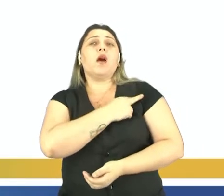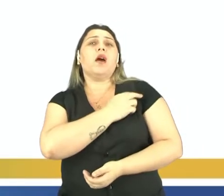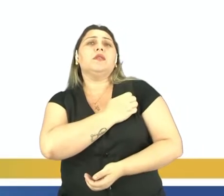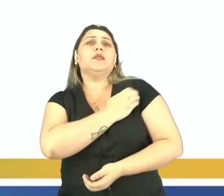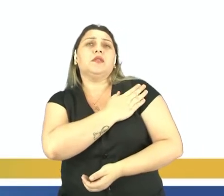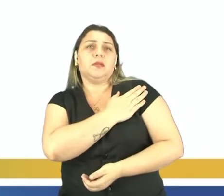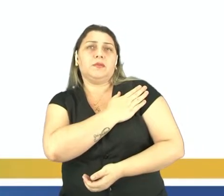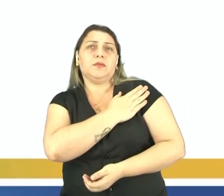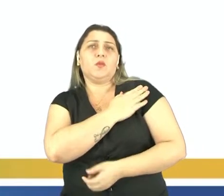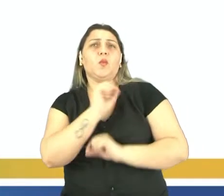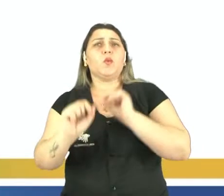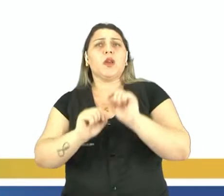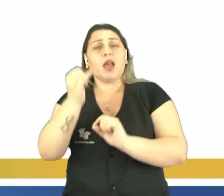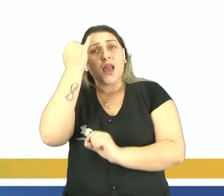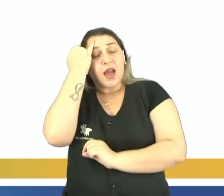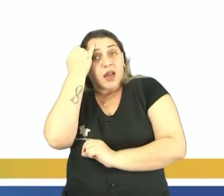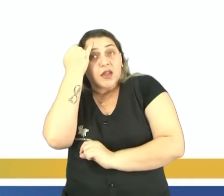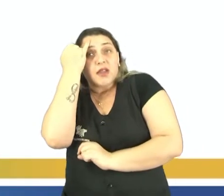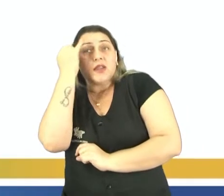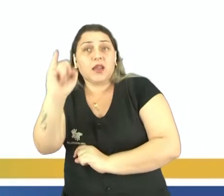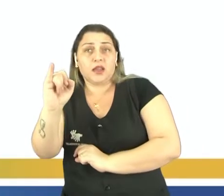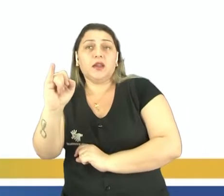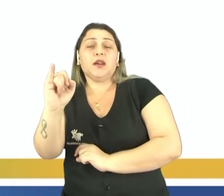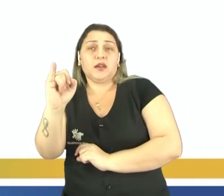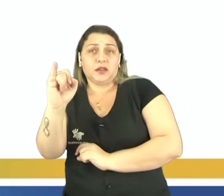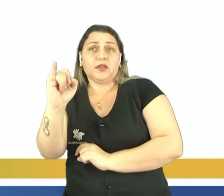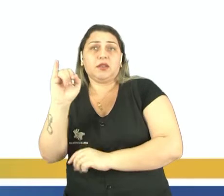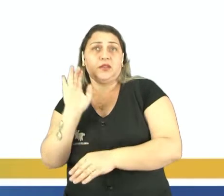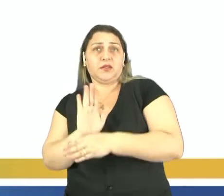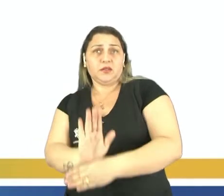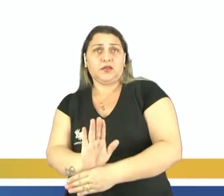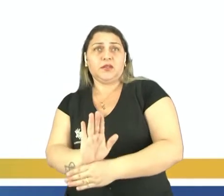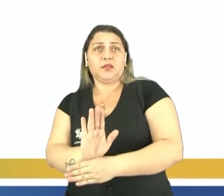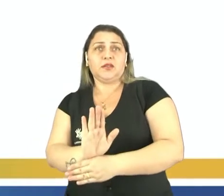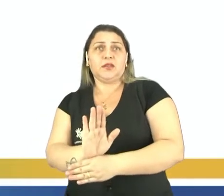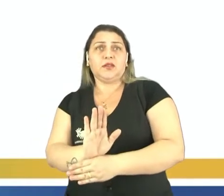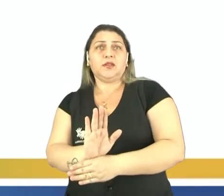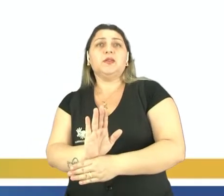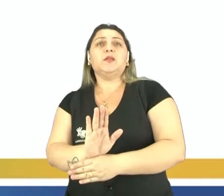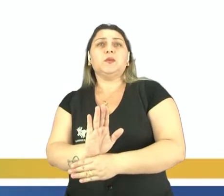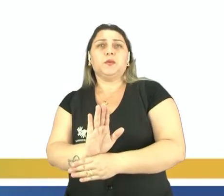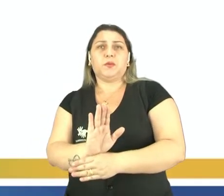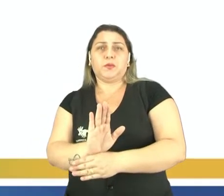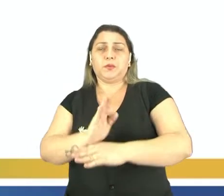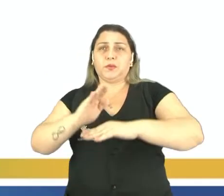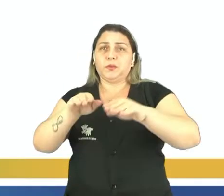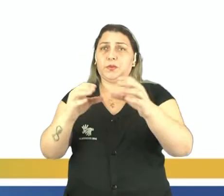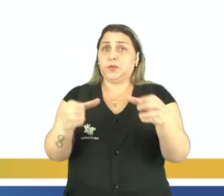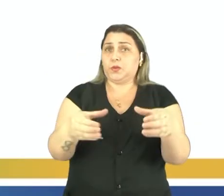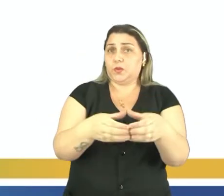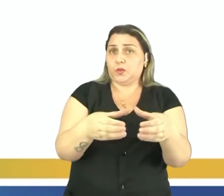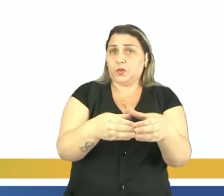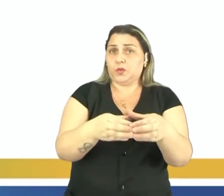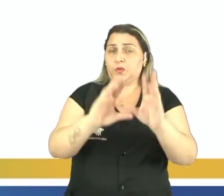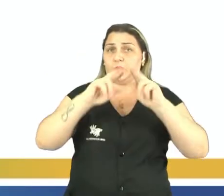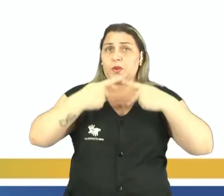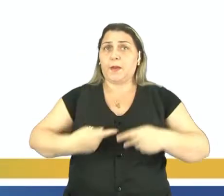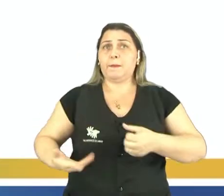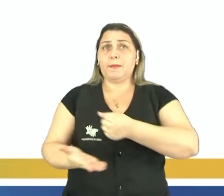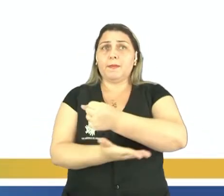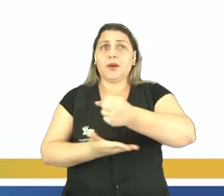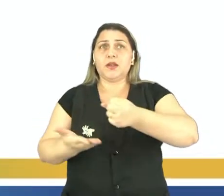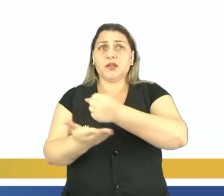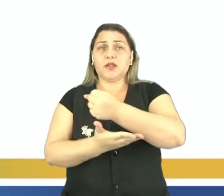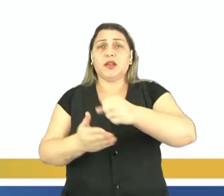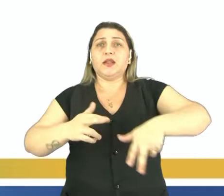O racismo. O que é que é o racismo? Então, é a ideia que defende a existência de uma hierarquia entre grupos humanos baseado na